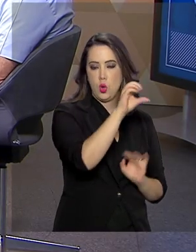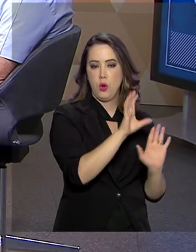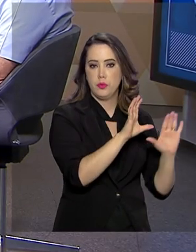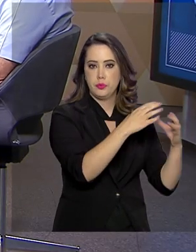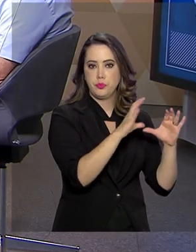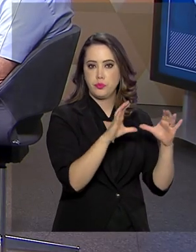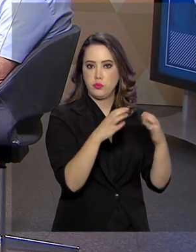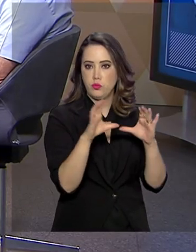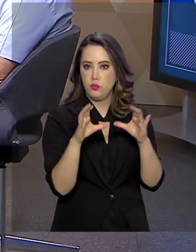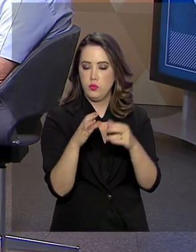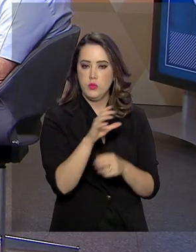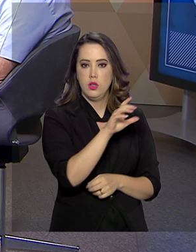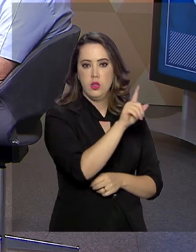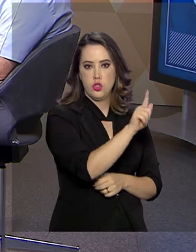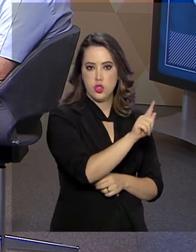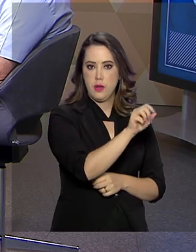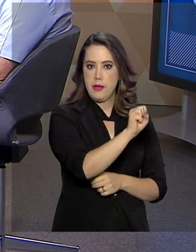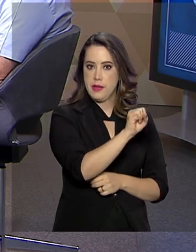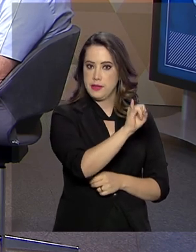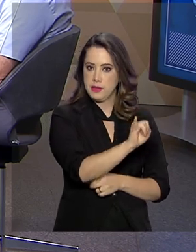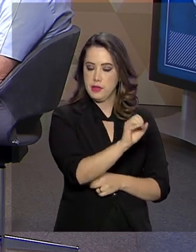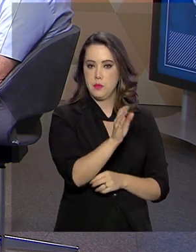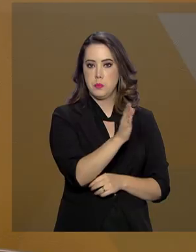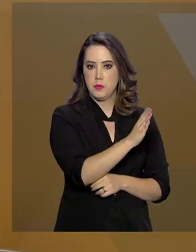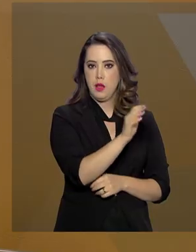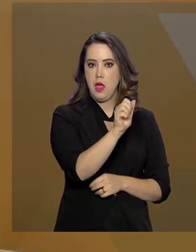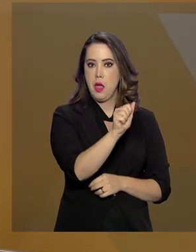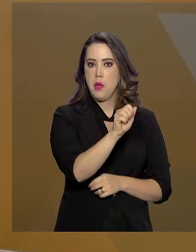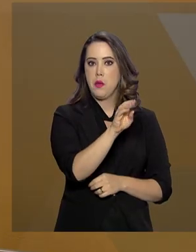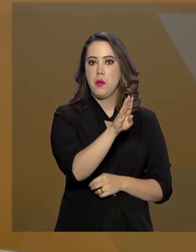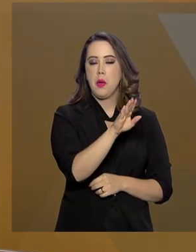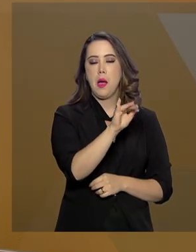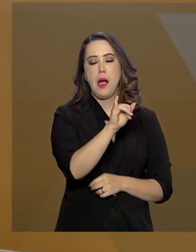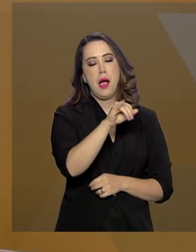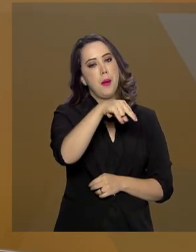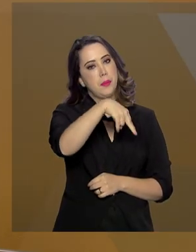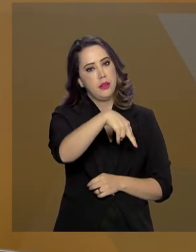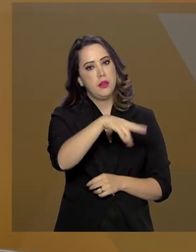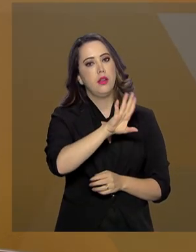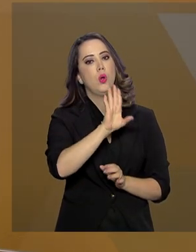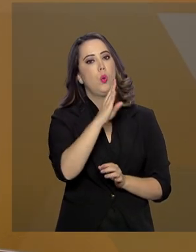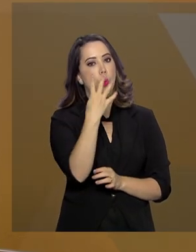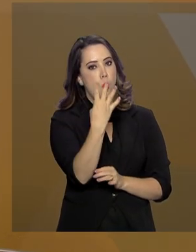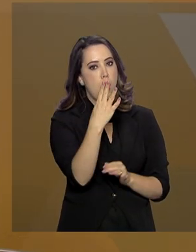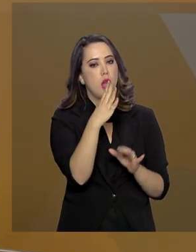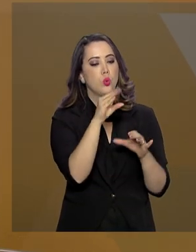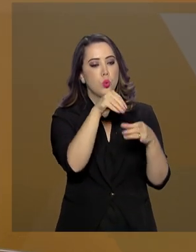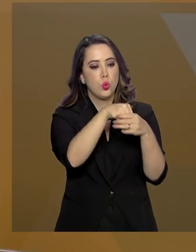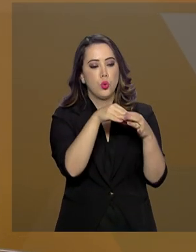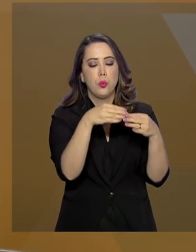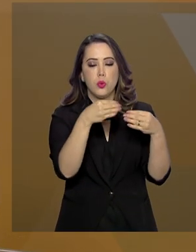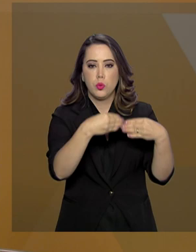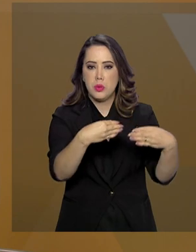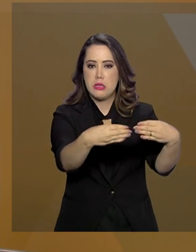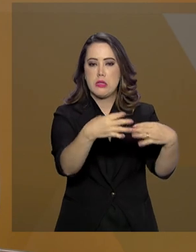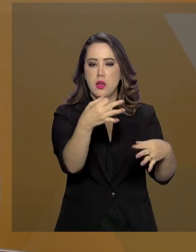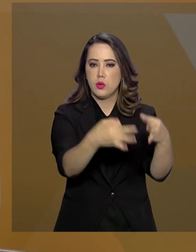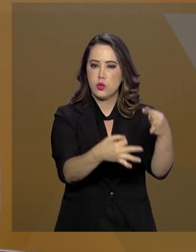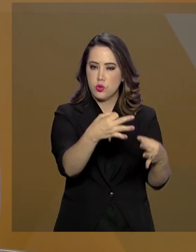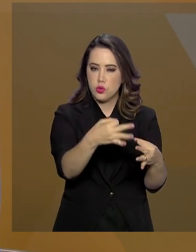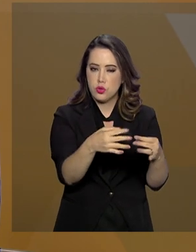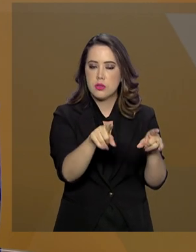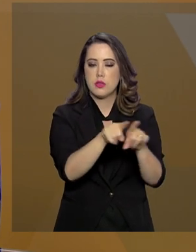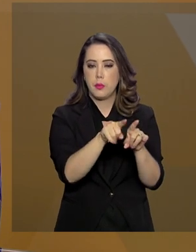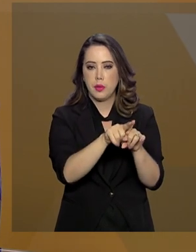O GSI, a ABIN, quatro órgãos do Ministério da Justiça, que é a Senas, PCOP, a Polícia Federal, a Polícia Rodoviária Federal,